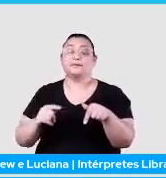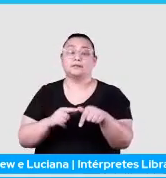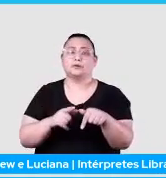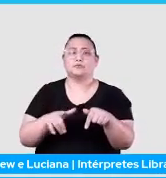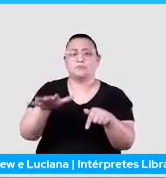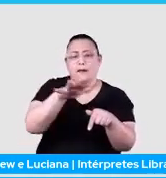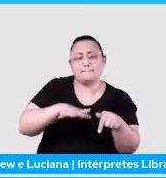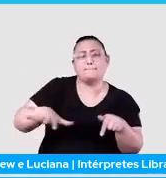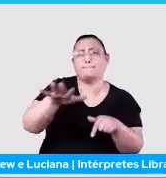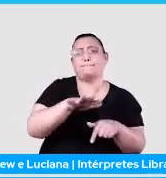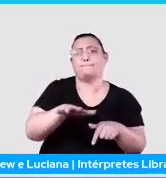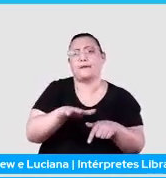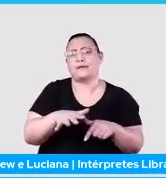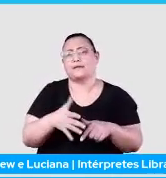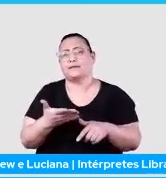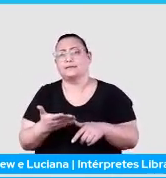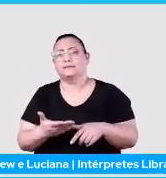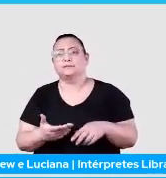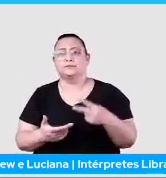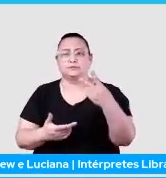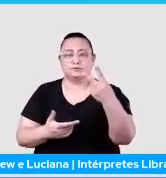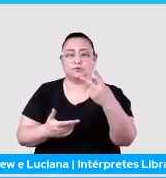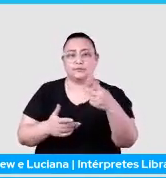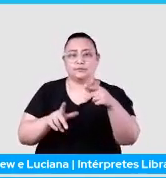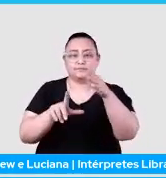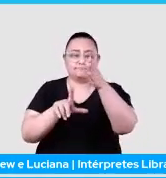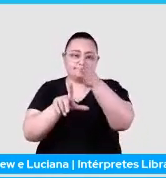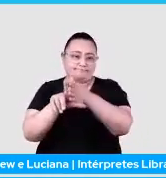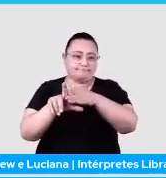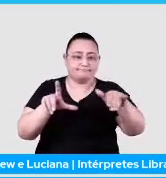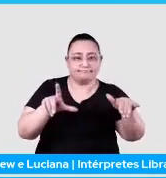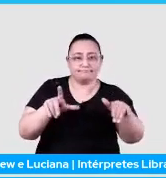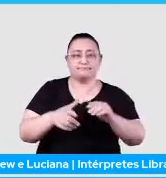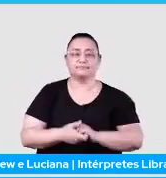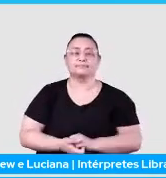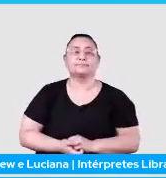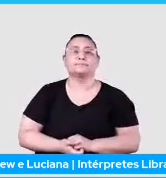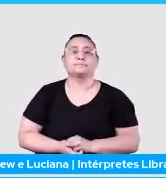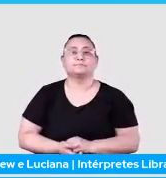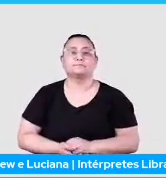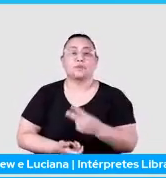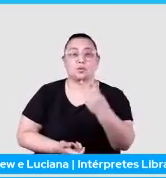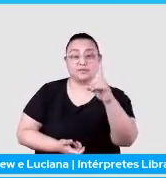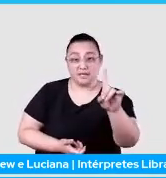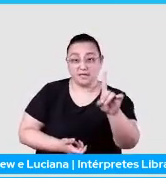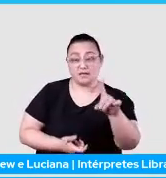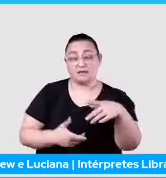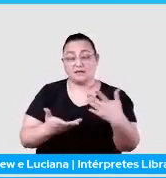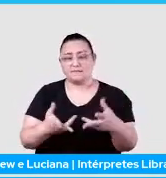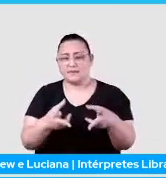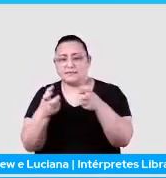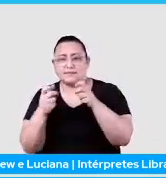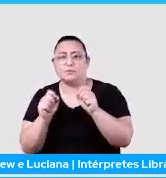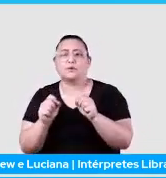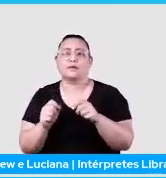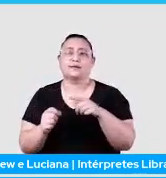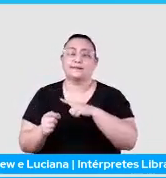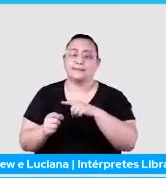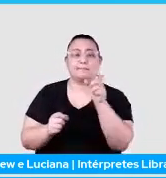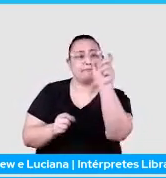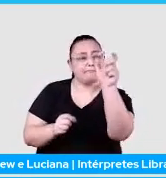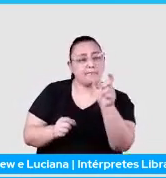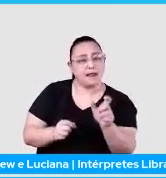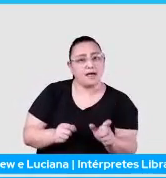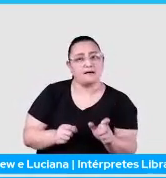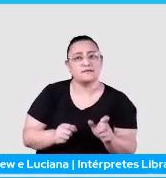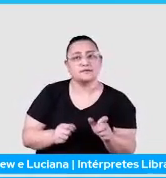um plano de 2, né? De ortogonal, de dimensão de 2, a gente vê que tem algumas palavras que elas ficam